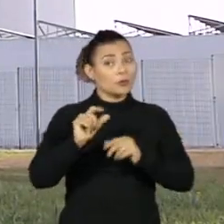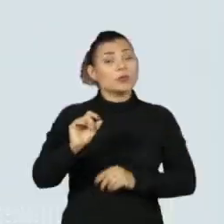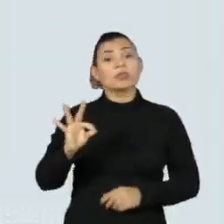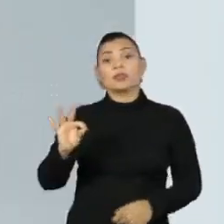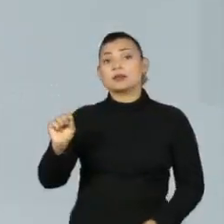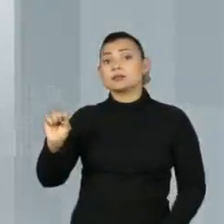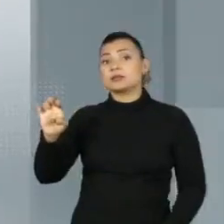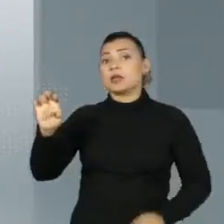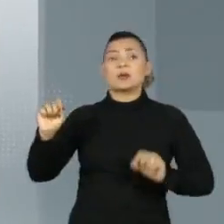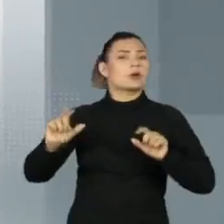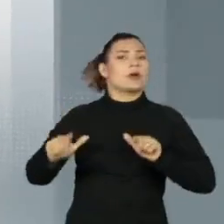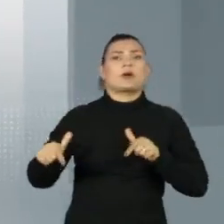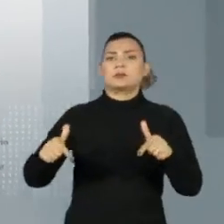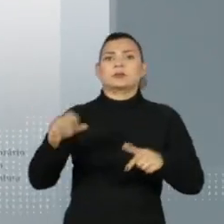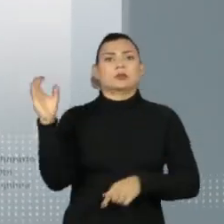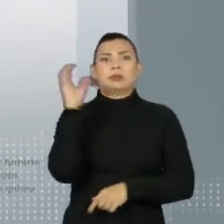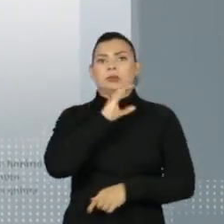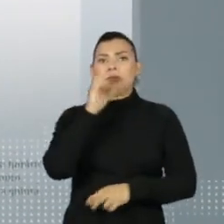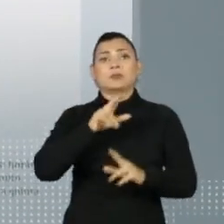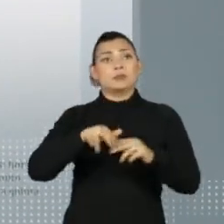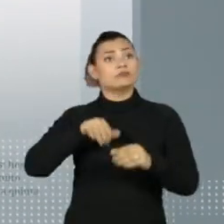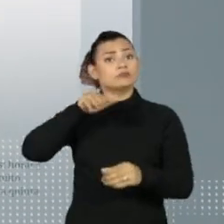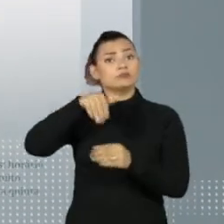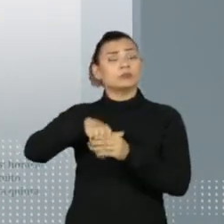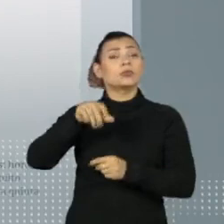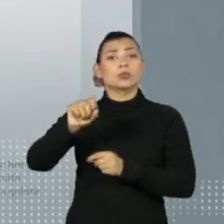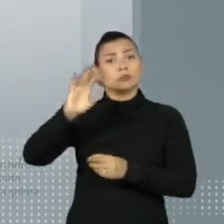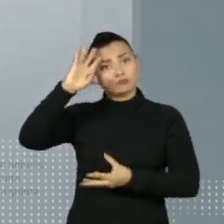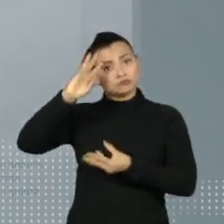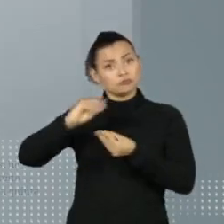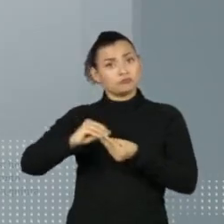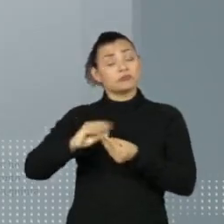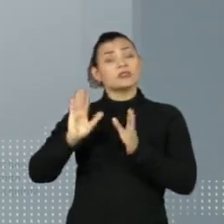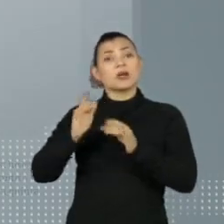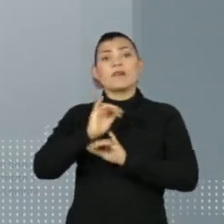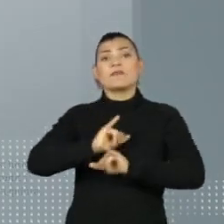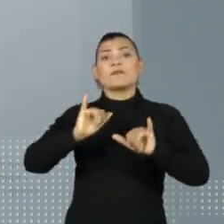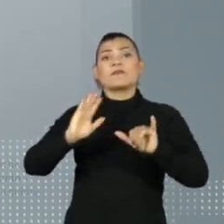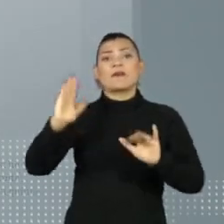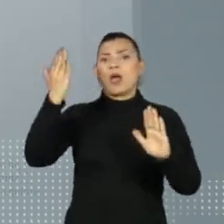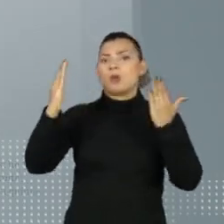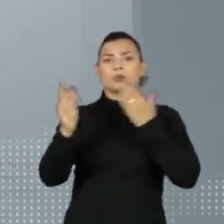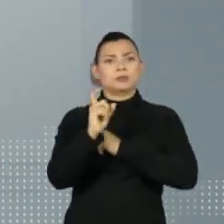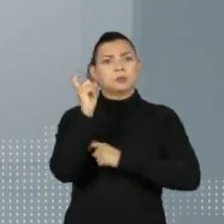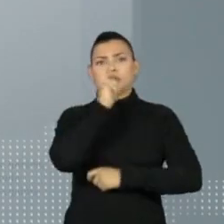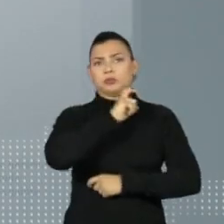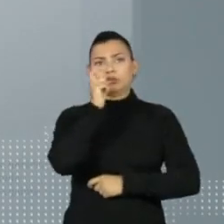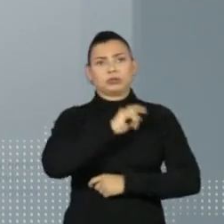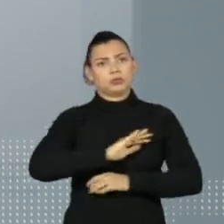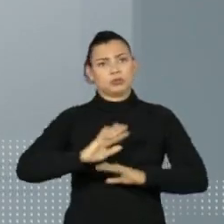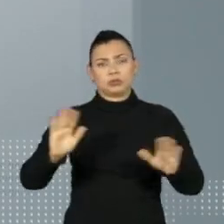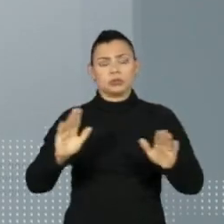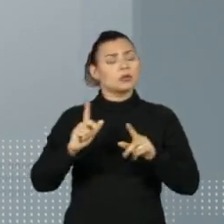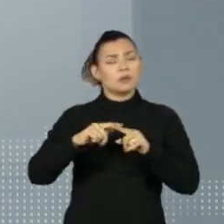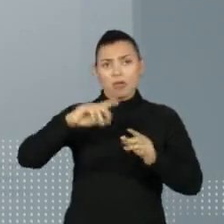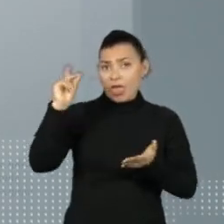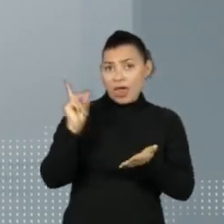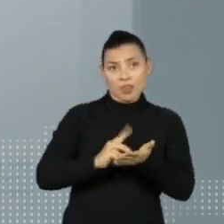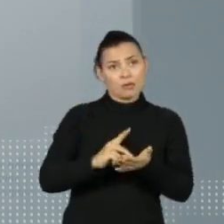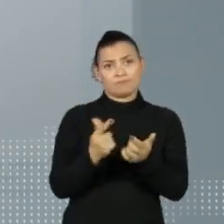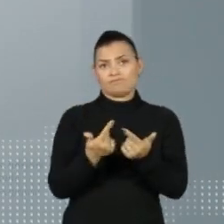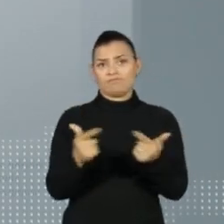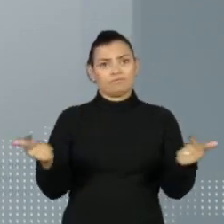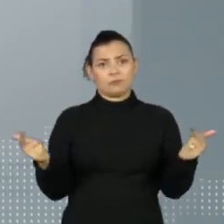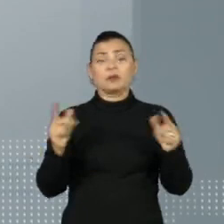imediata. Por meio de nota, o tribunal afirmou que as conclusões do relatório são falsas e mentirosas, sem nenhum amparo na realidade,